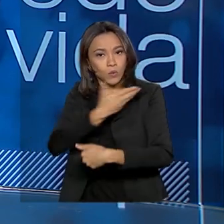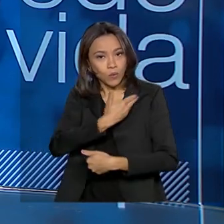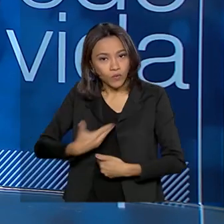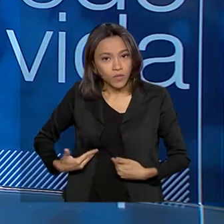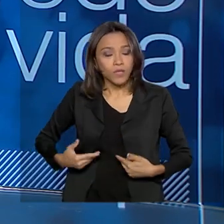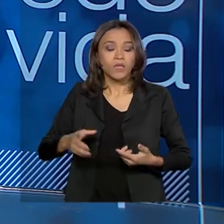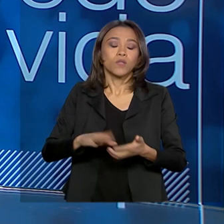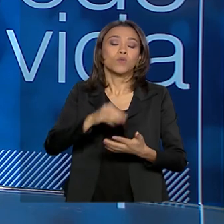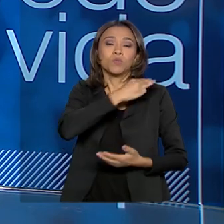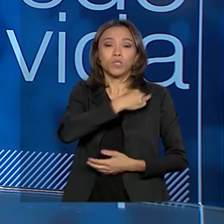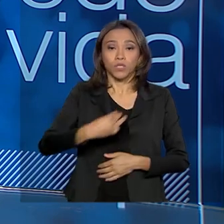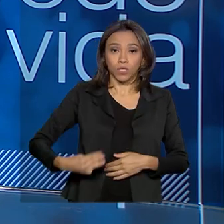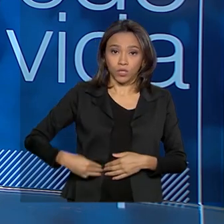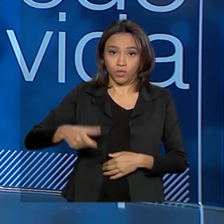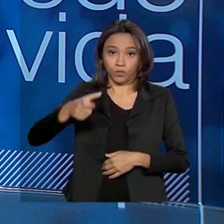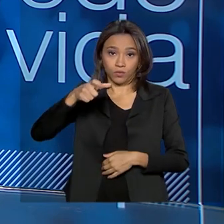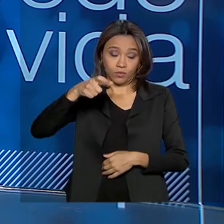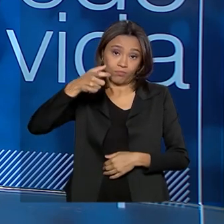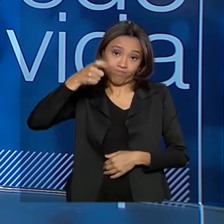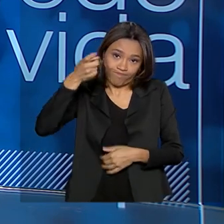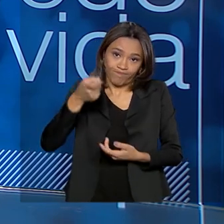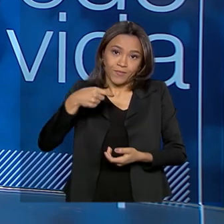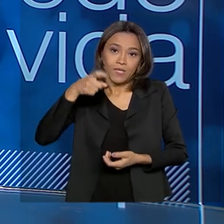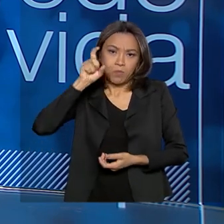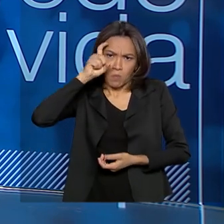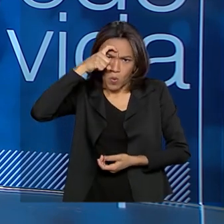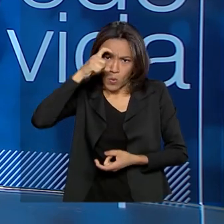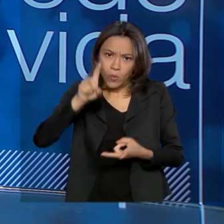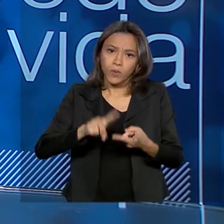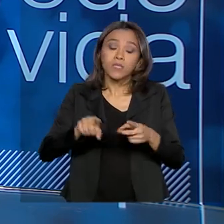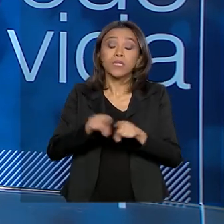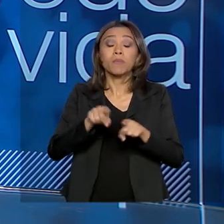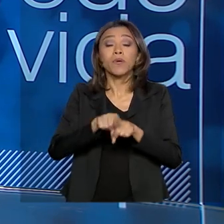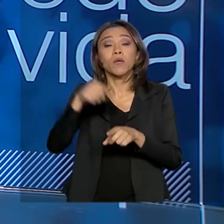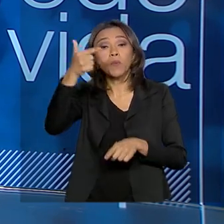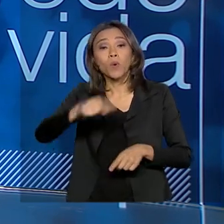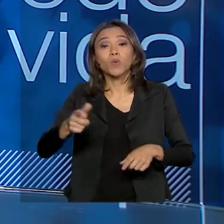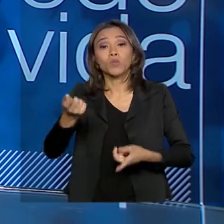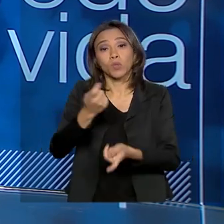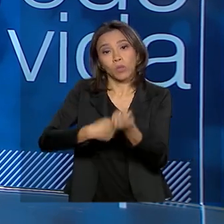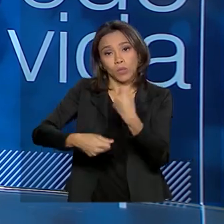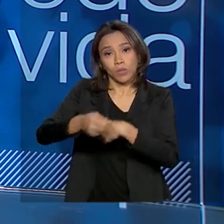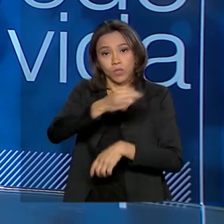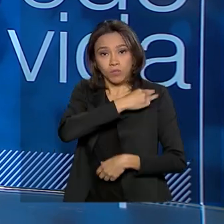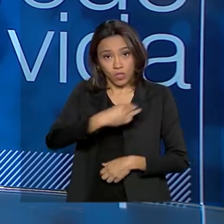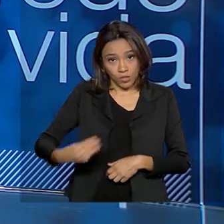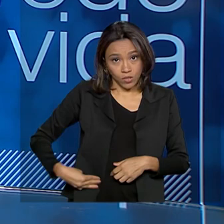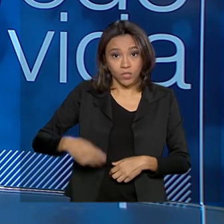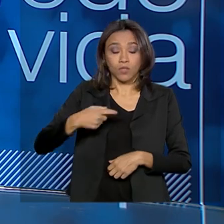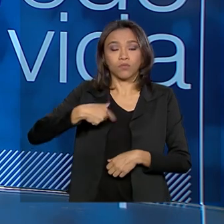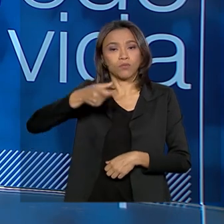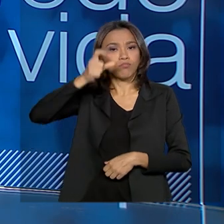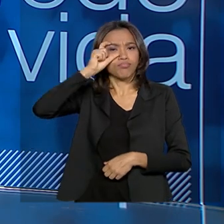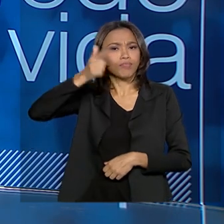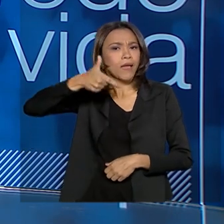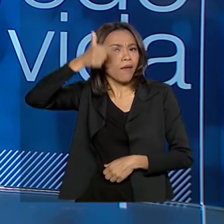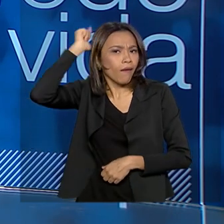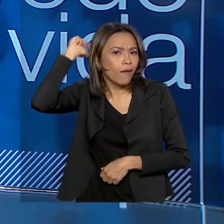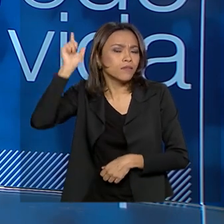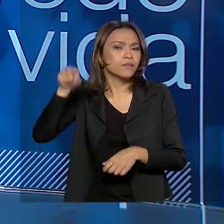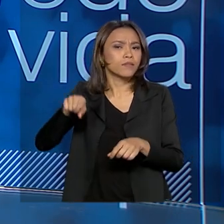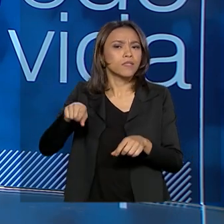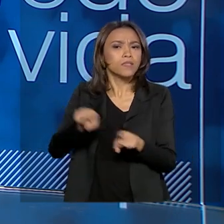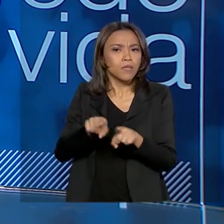participação do ministro da Economia, que foi muito sensível, Paulo Guedes e a orientação do nosso presidente da República, Jair Bolsonaro, nós